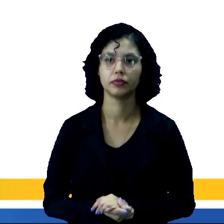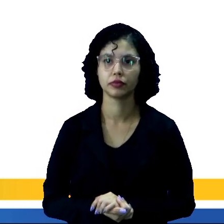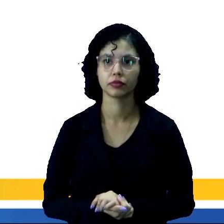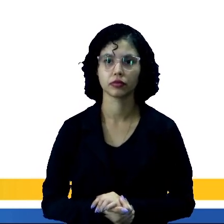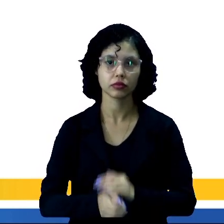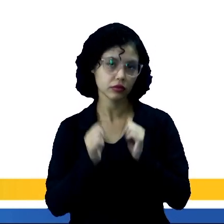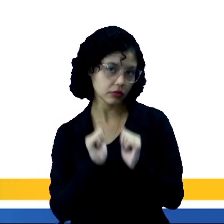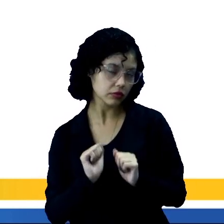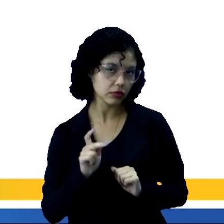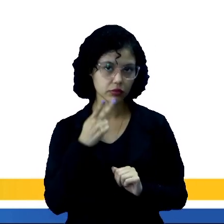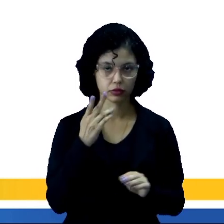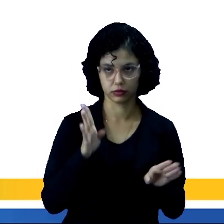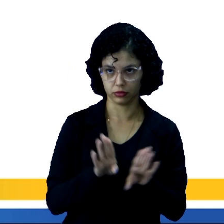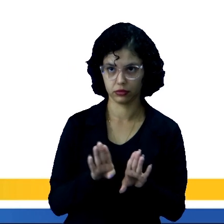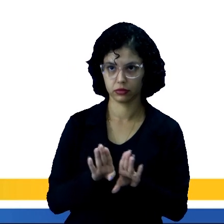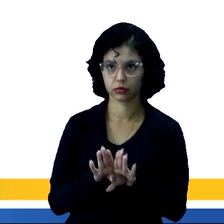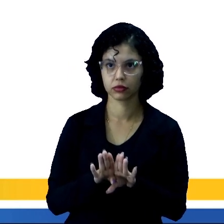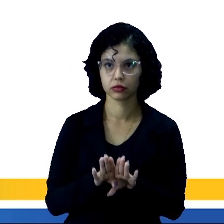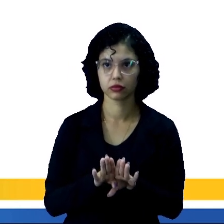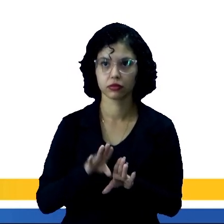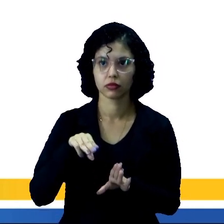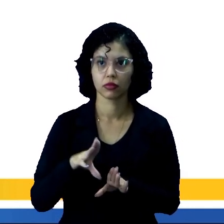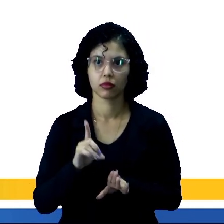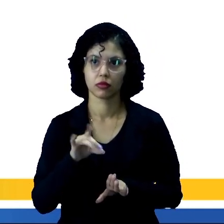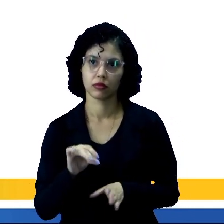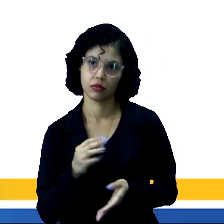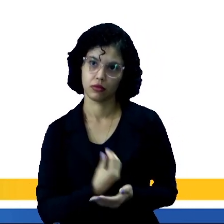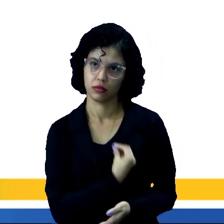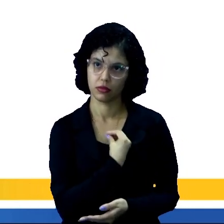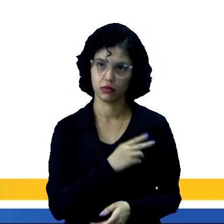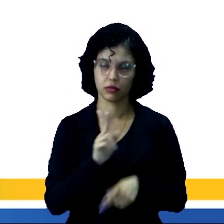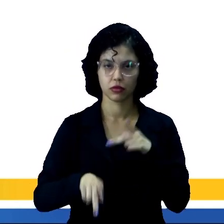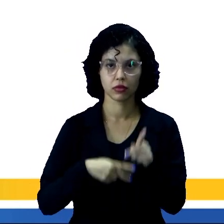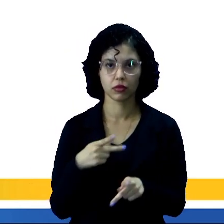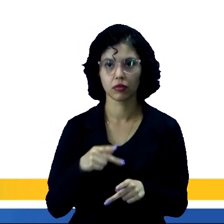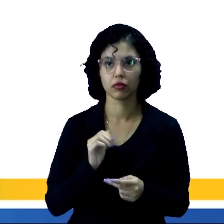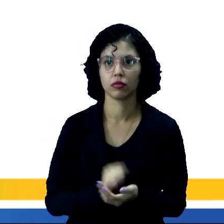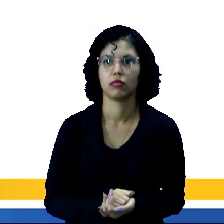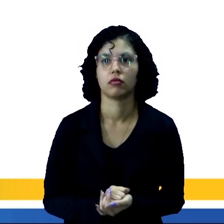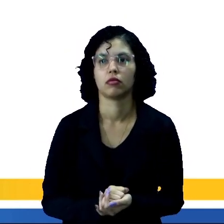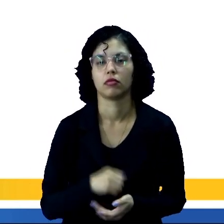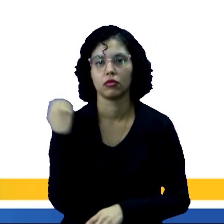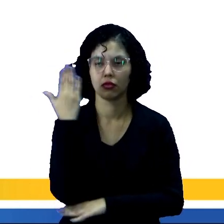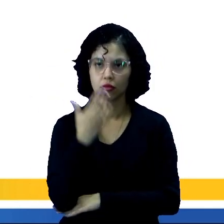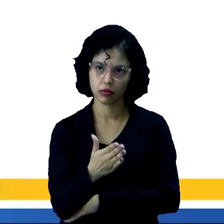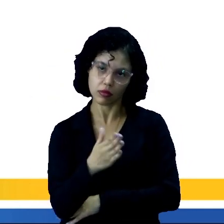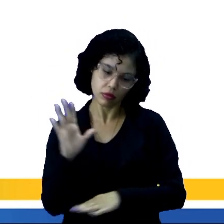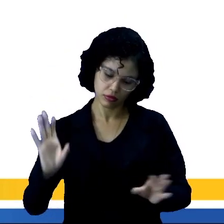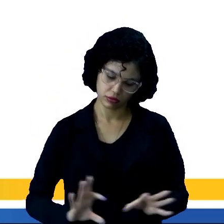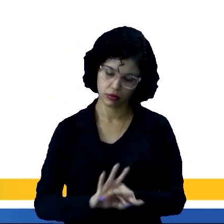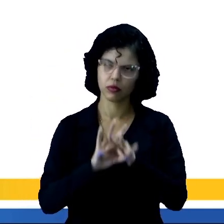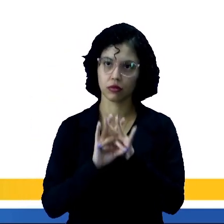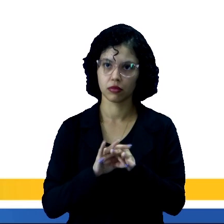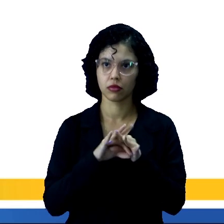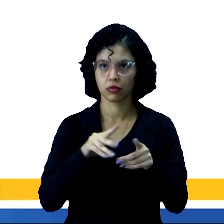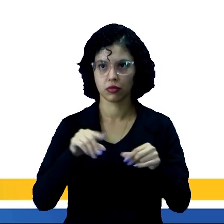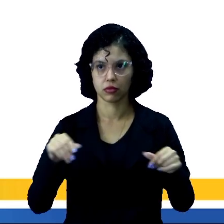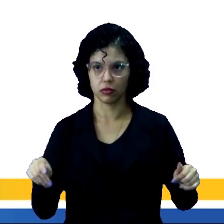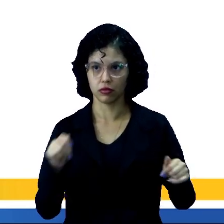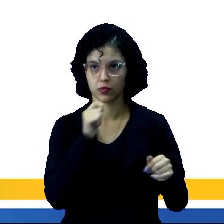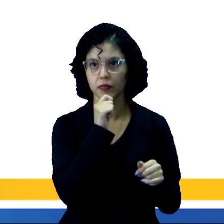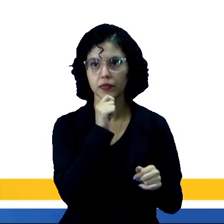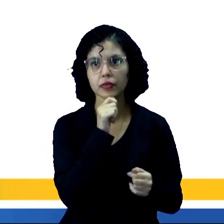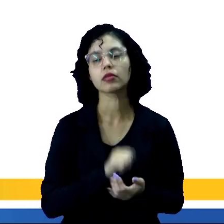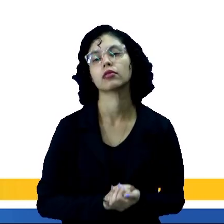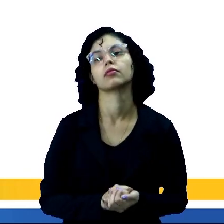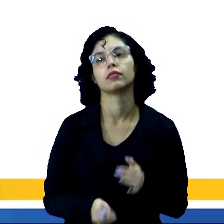Podemos dizer que o modo de vida desses povos está diretamente relacionado à terra, sendo que